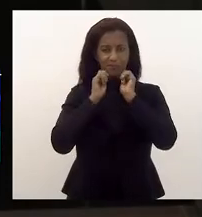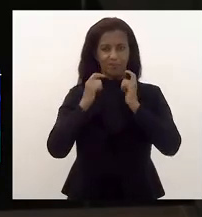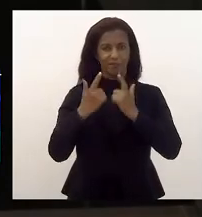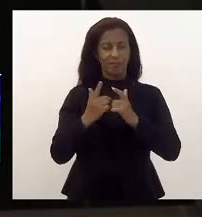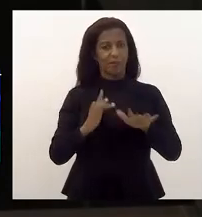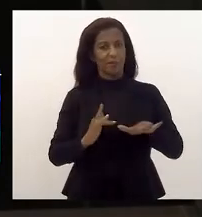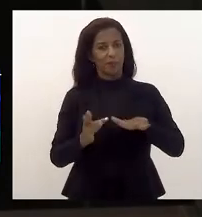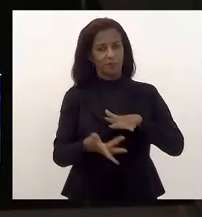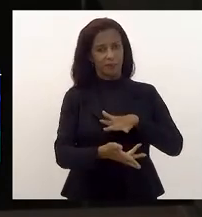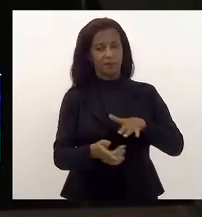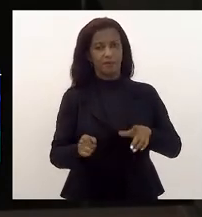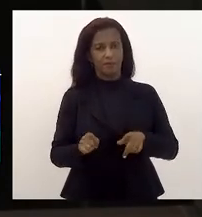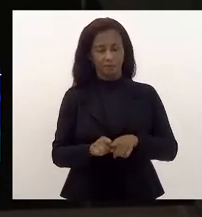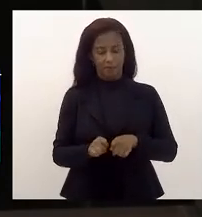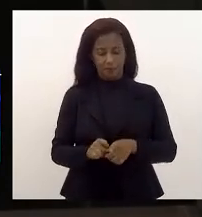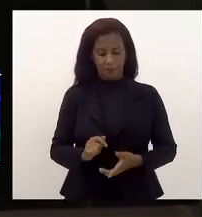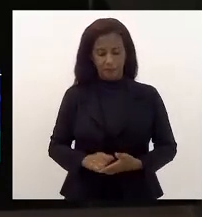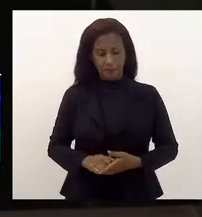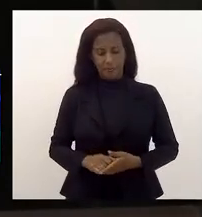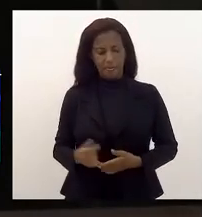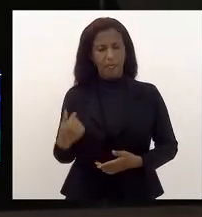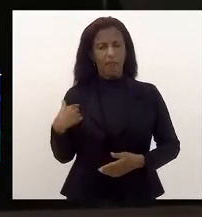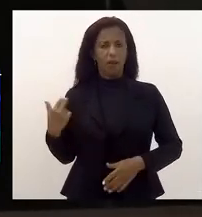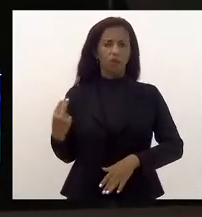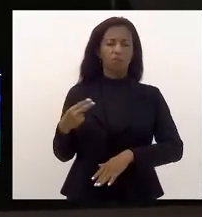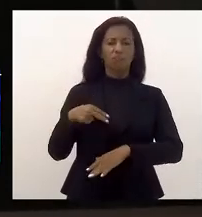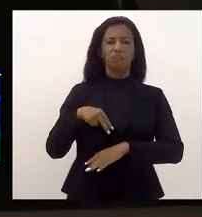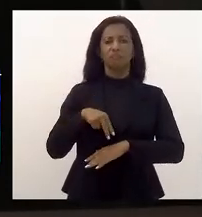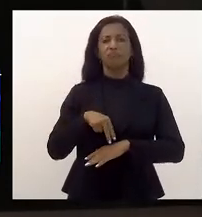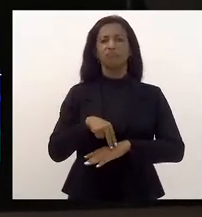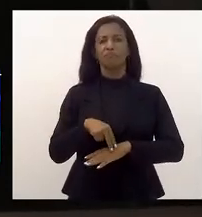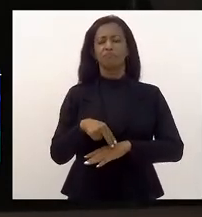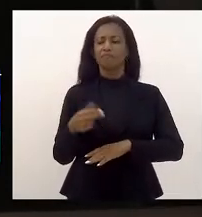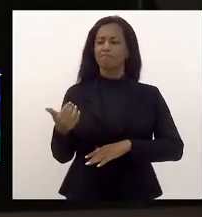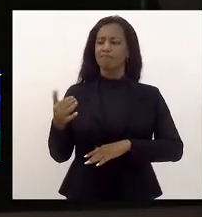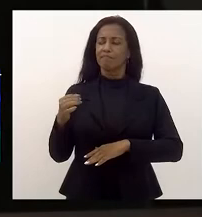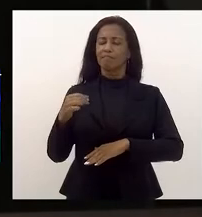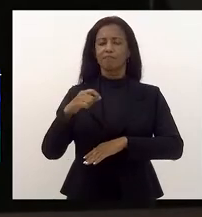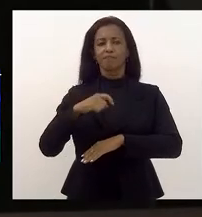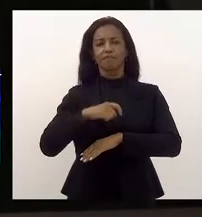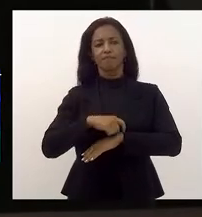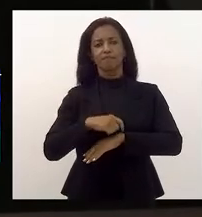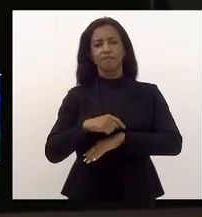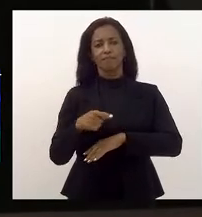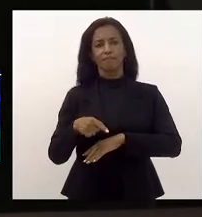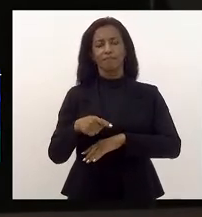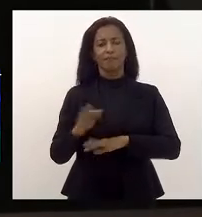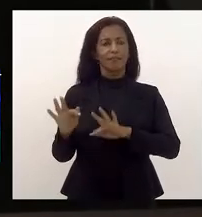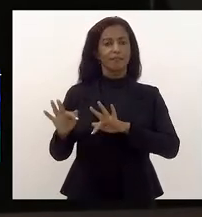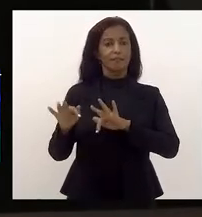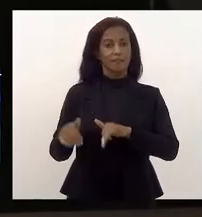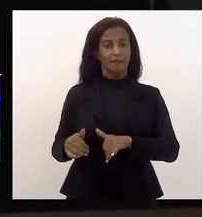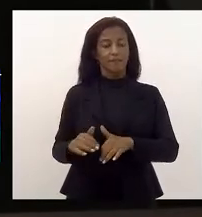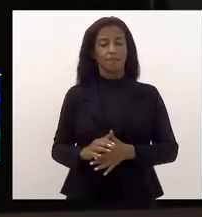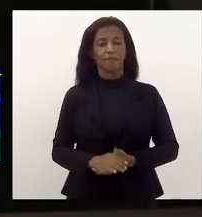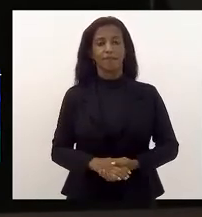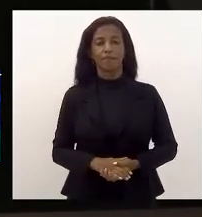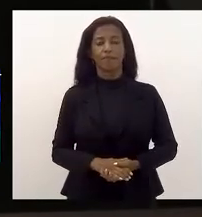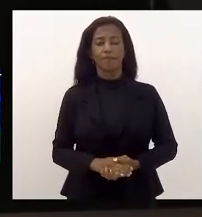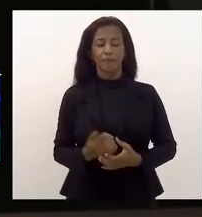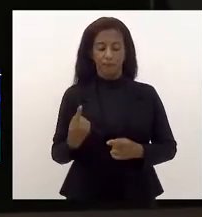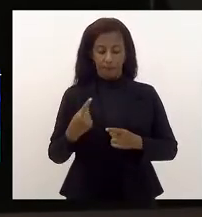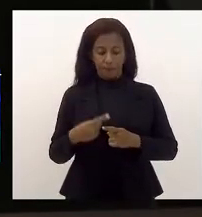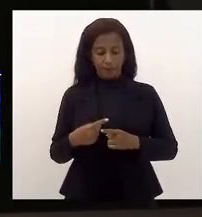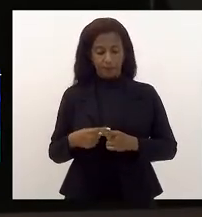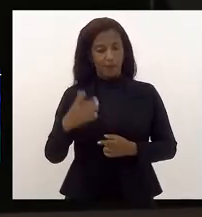sociais. Eu ocupo os meus dez minutos neste expediente final, porque